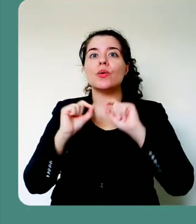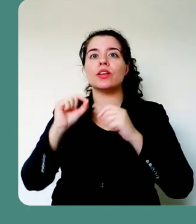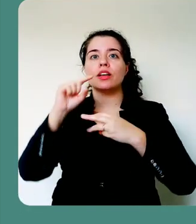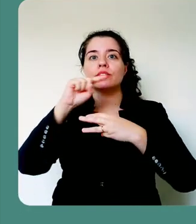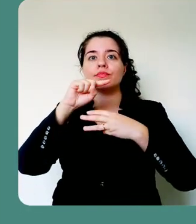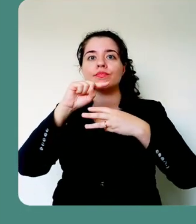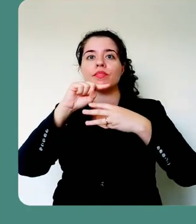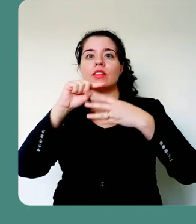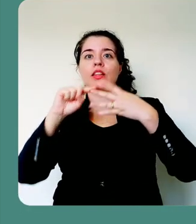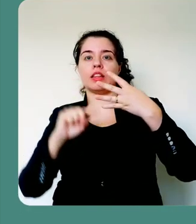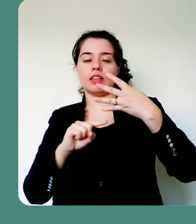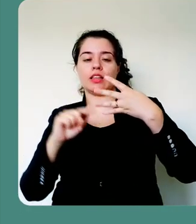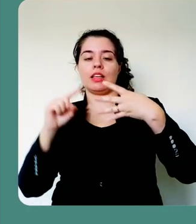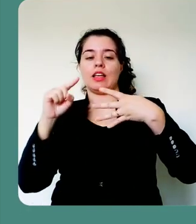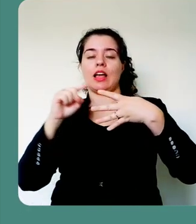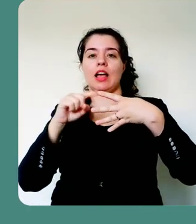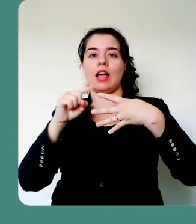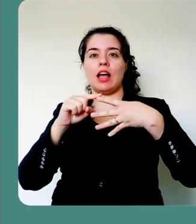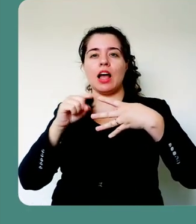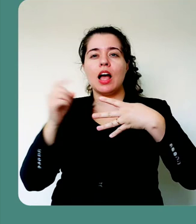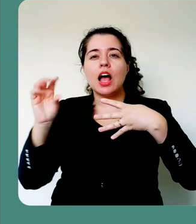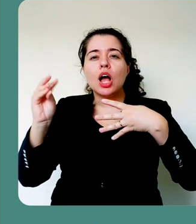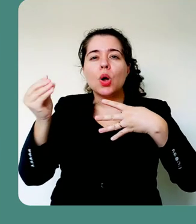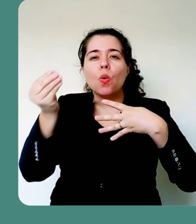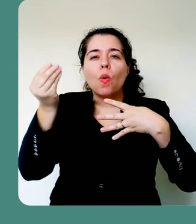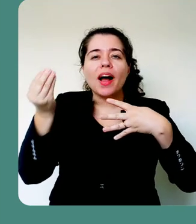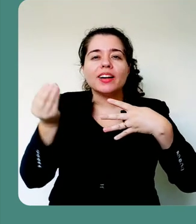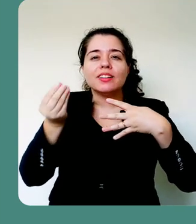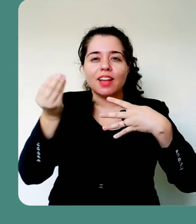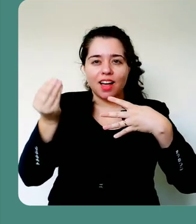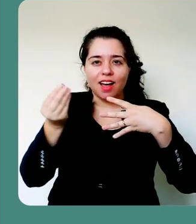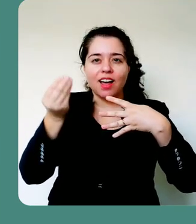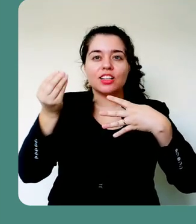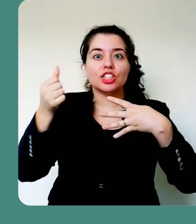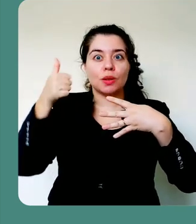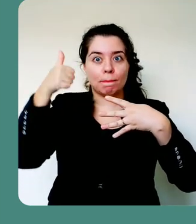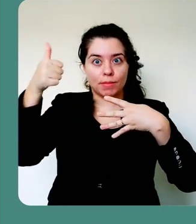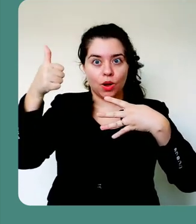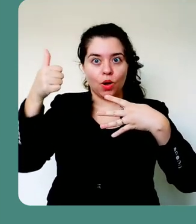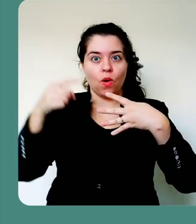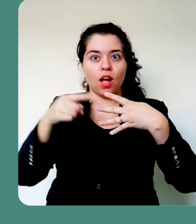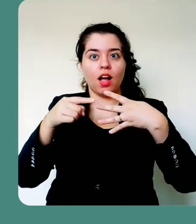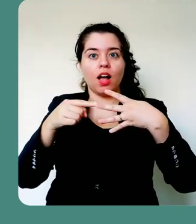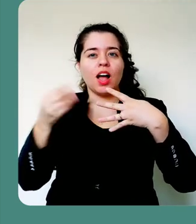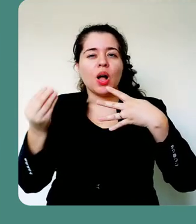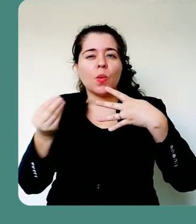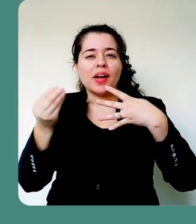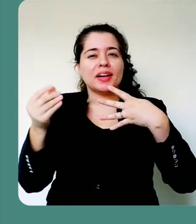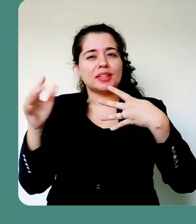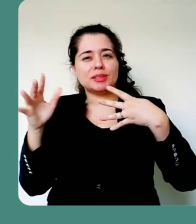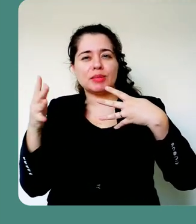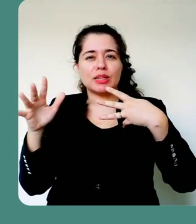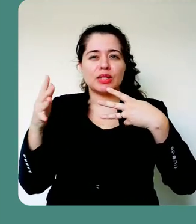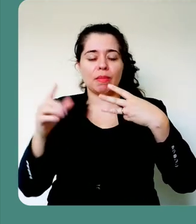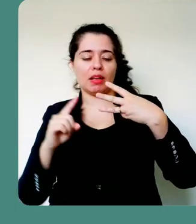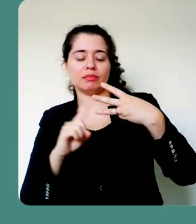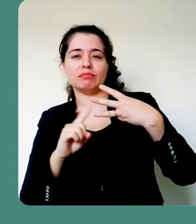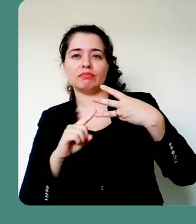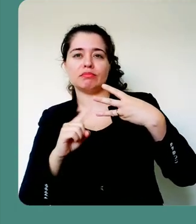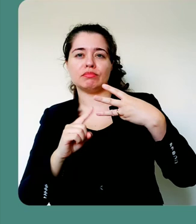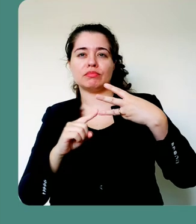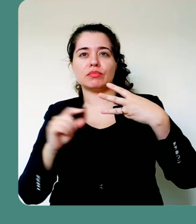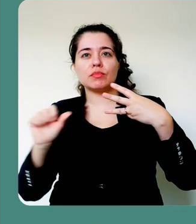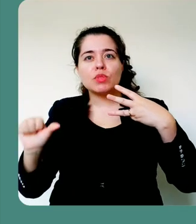salvar em uma qualidade boa, em uma qualidade intermediária e em baixa qualidade. É importante que você, sempre que